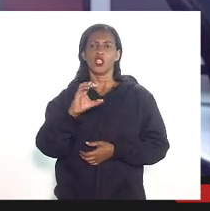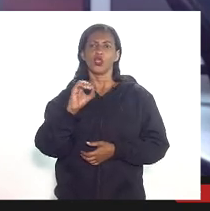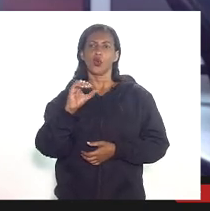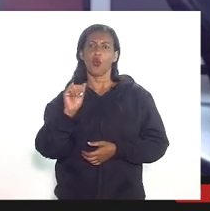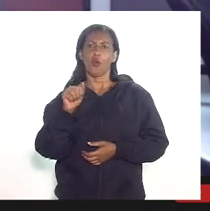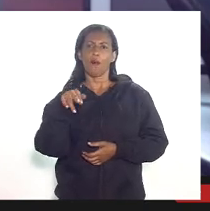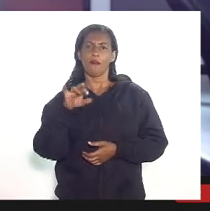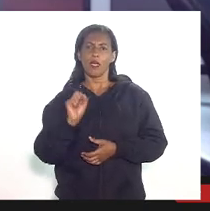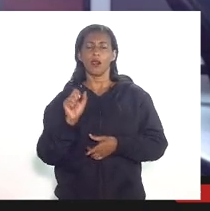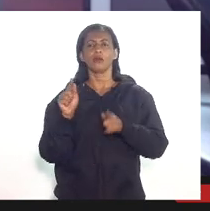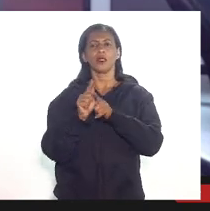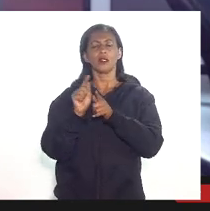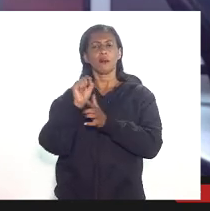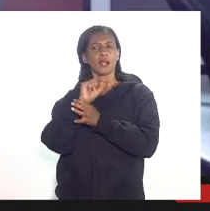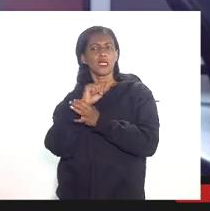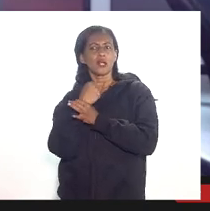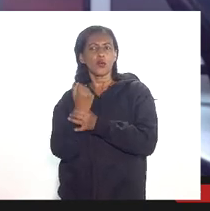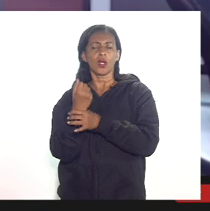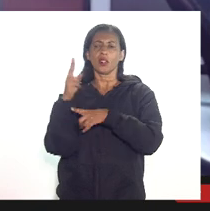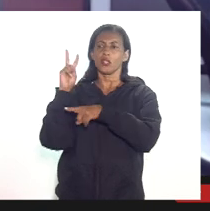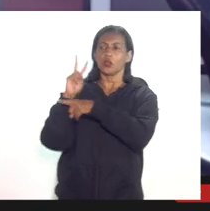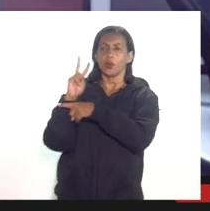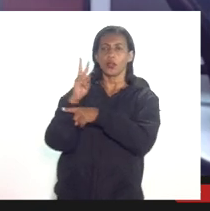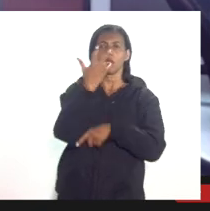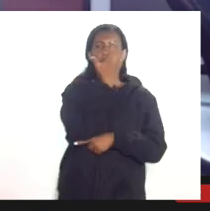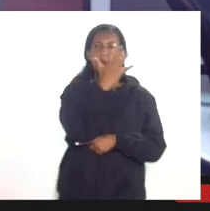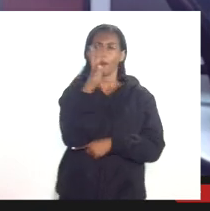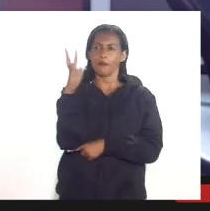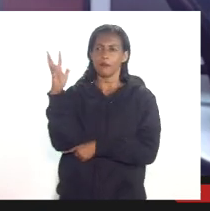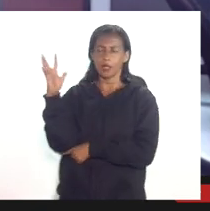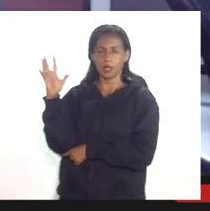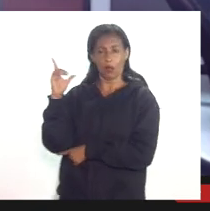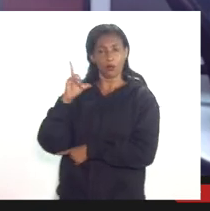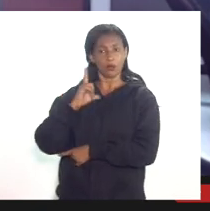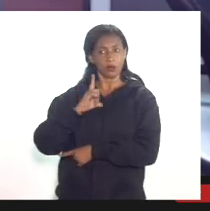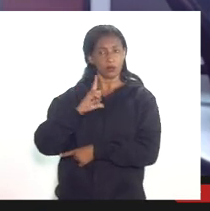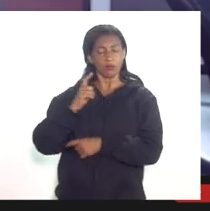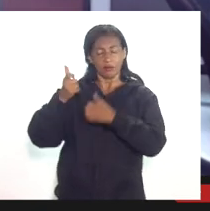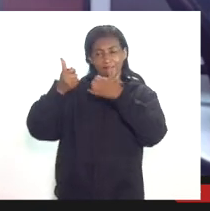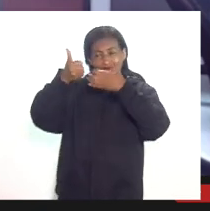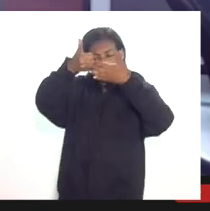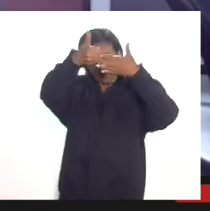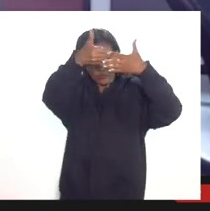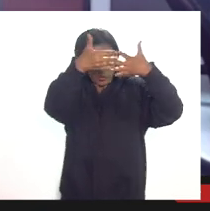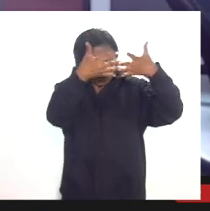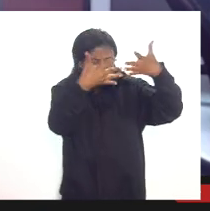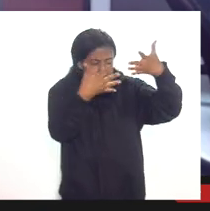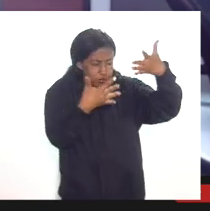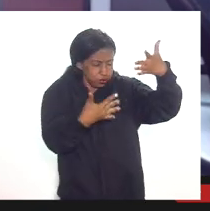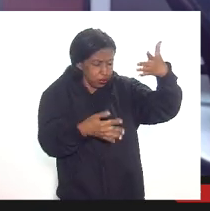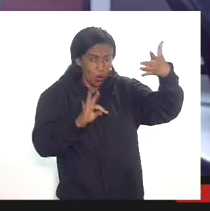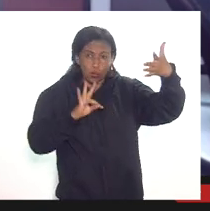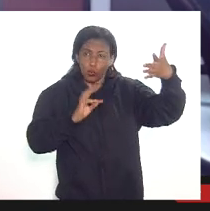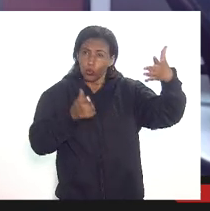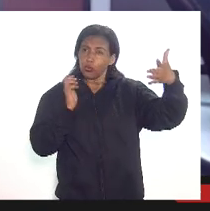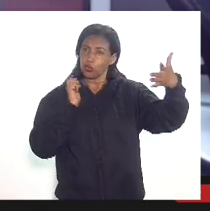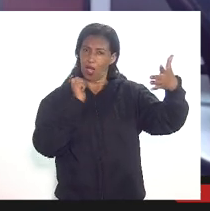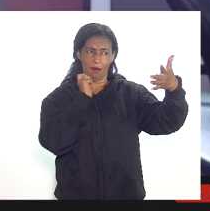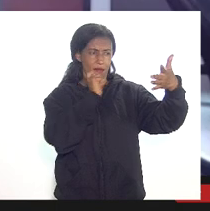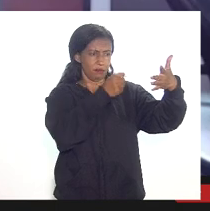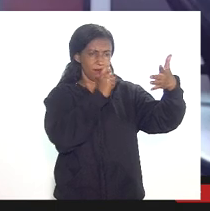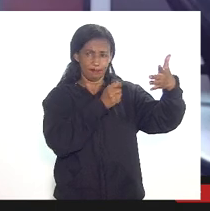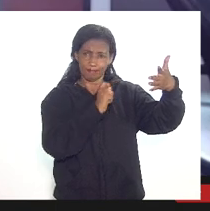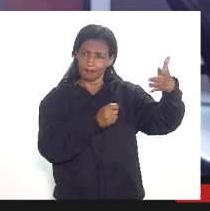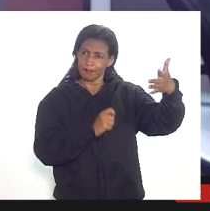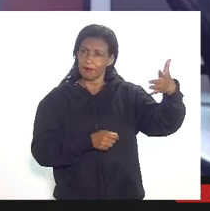com segurança operacional e proteção ambiental então aqui nós temos uma discriminação de todos os gastos que deveriam ser